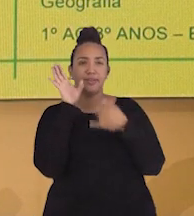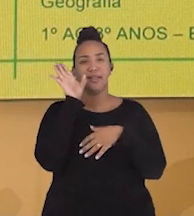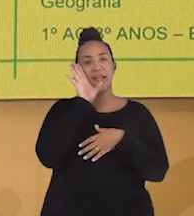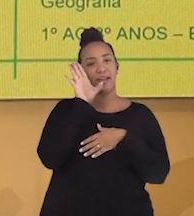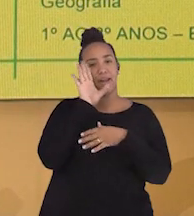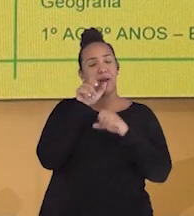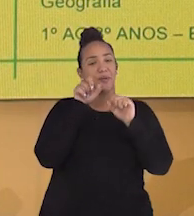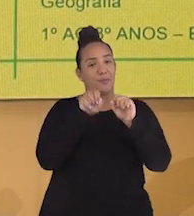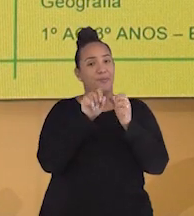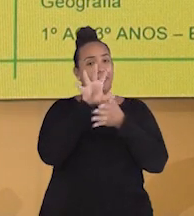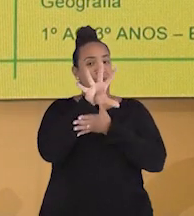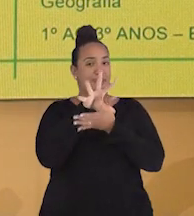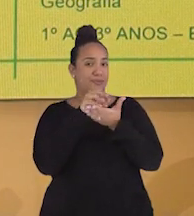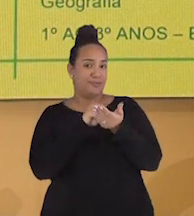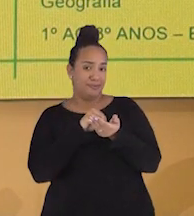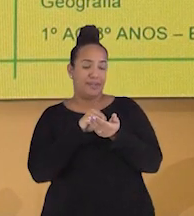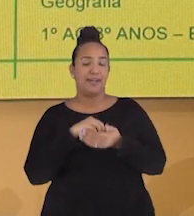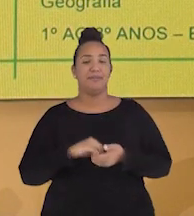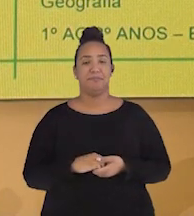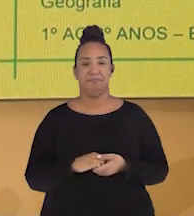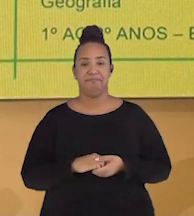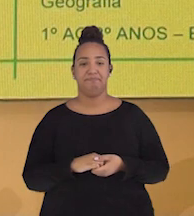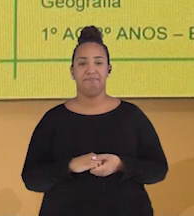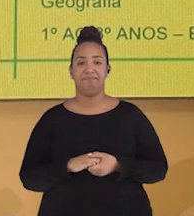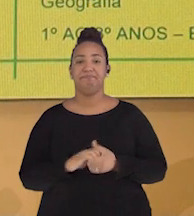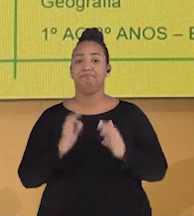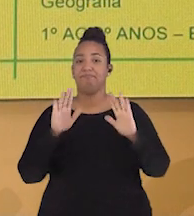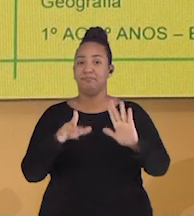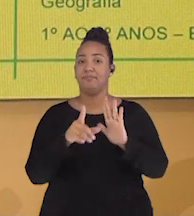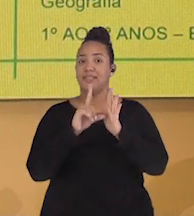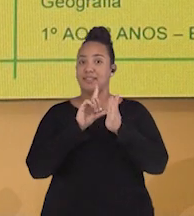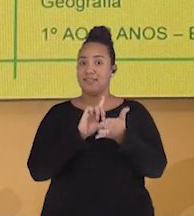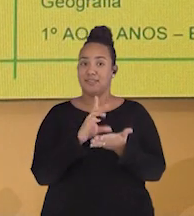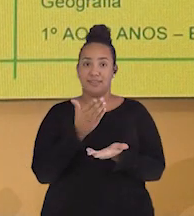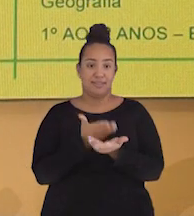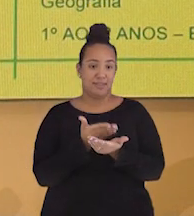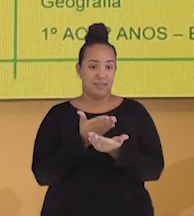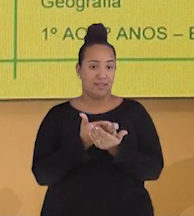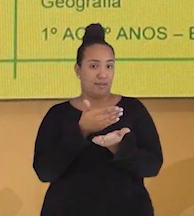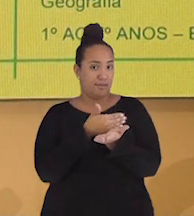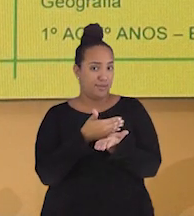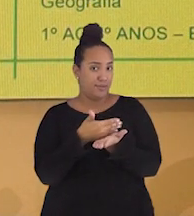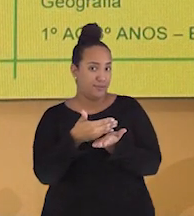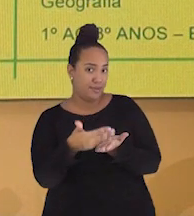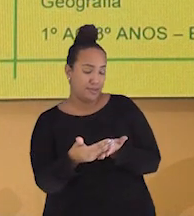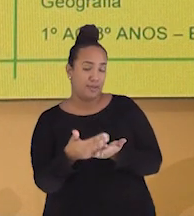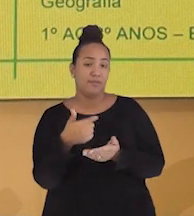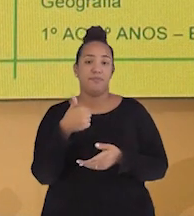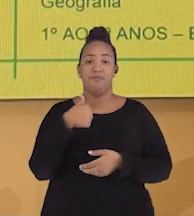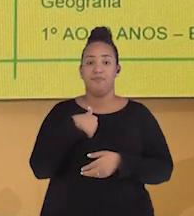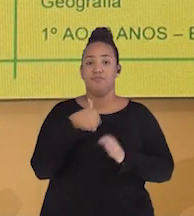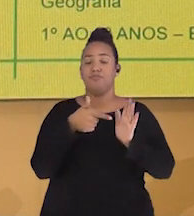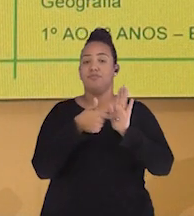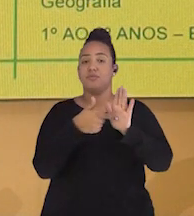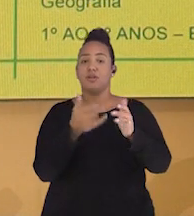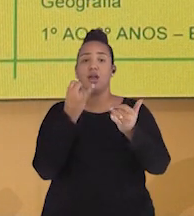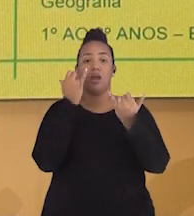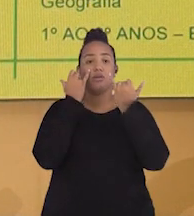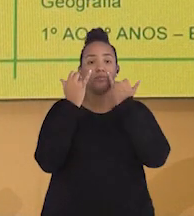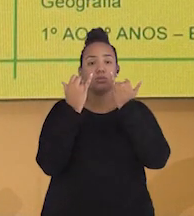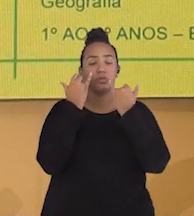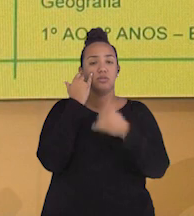achar muito legal e quiser compartilhar com alguém. Mas antes de iniciarmos a nossa aula, eu vou passar algumas